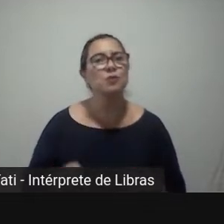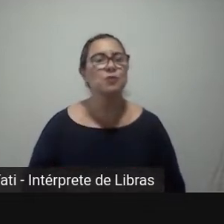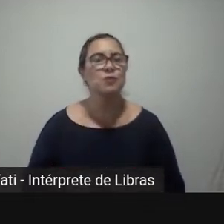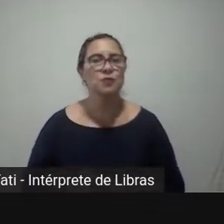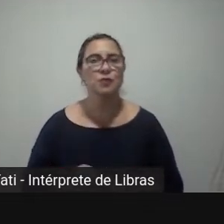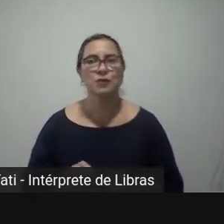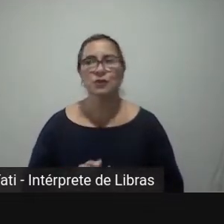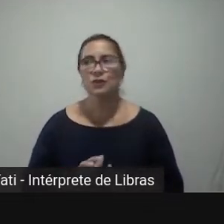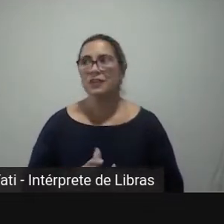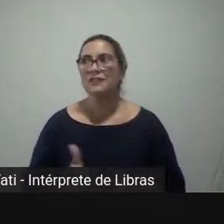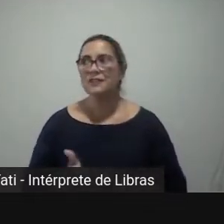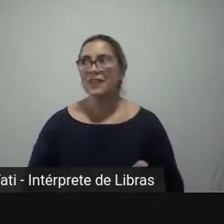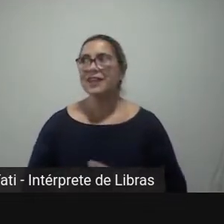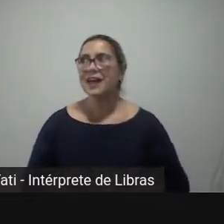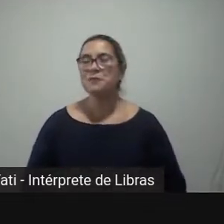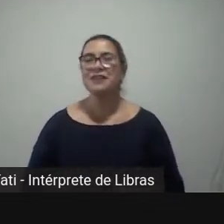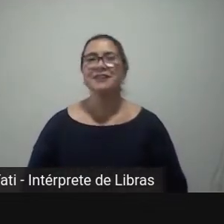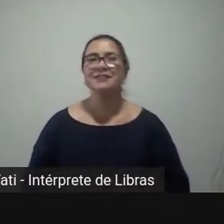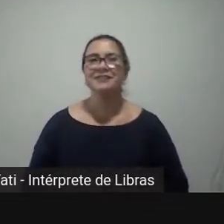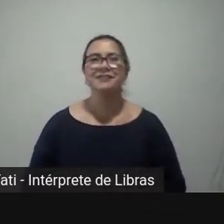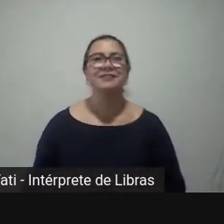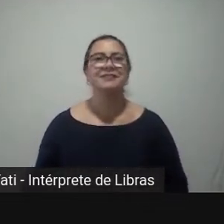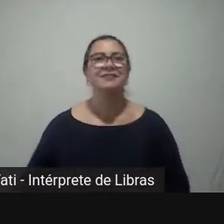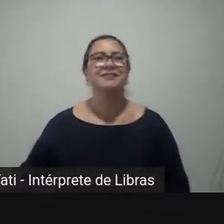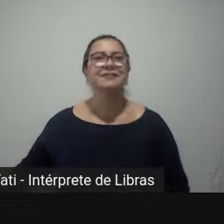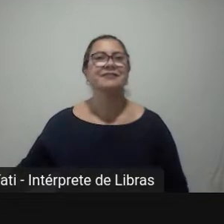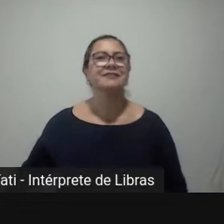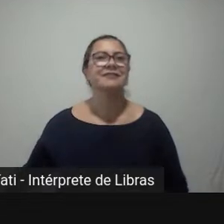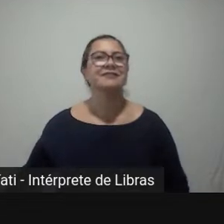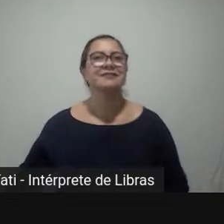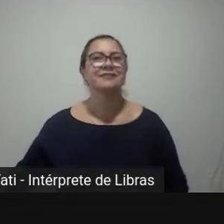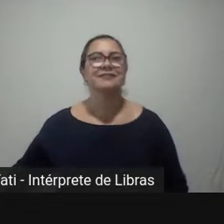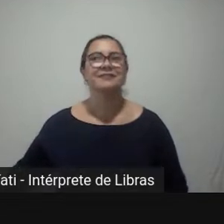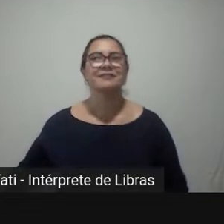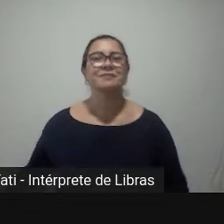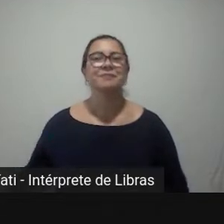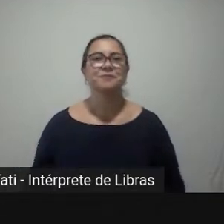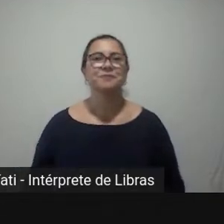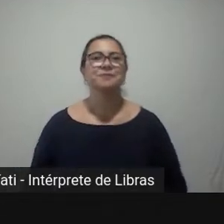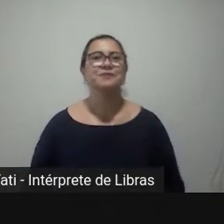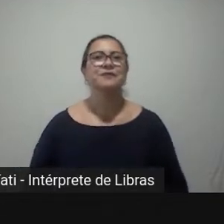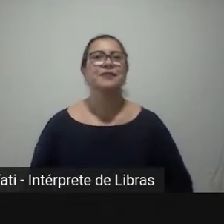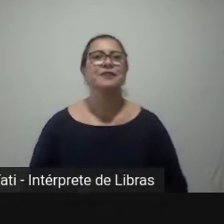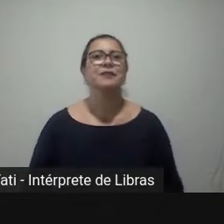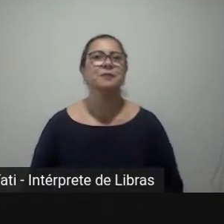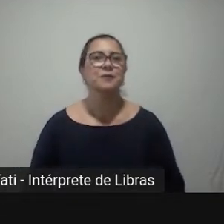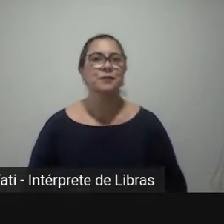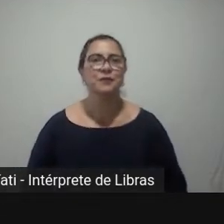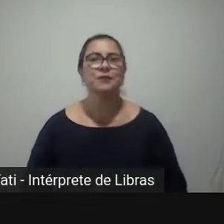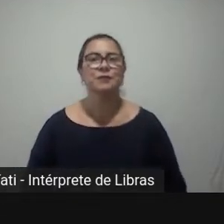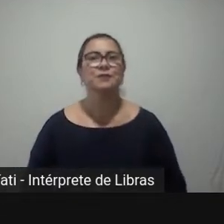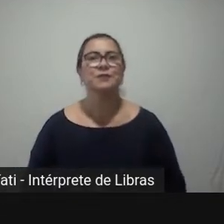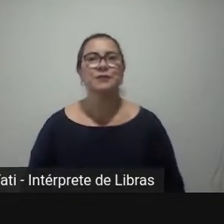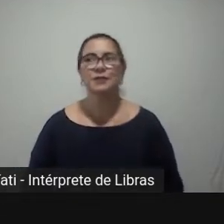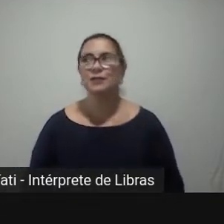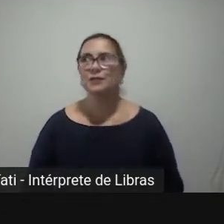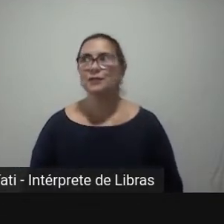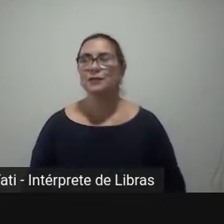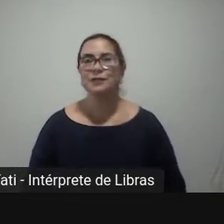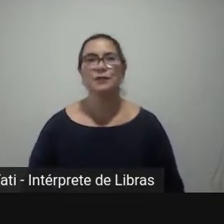Coteio, que eu vou falar um pouquinho mais para frente, e a aplicação desse efeito na